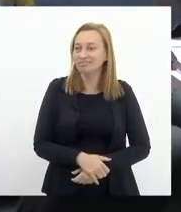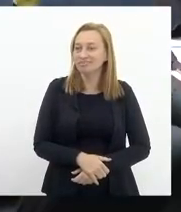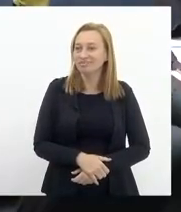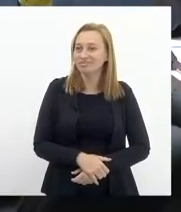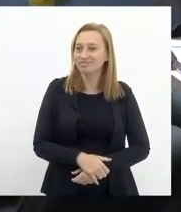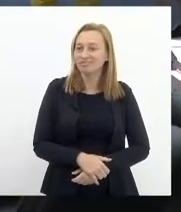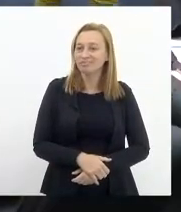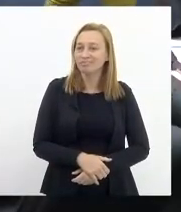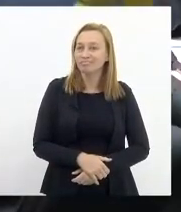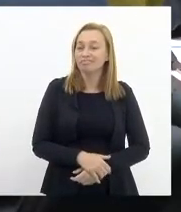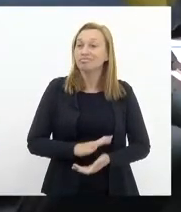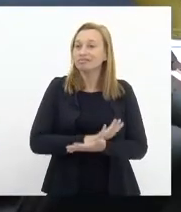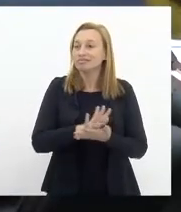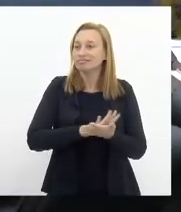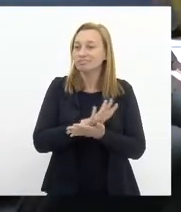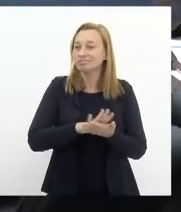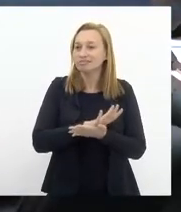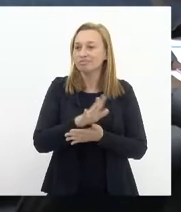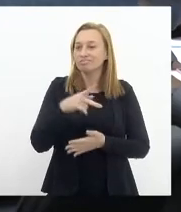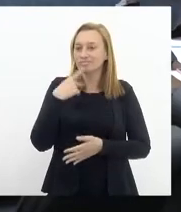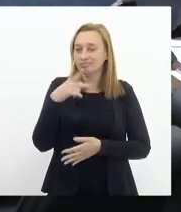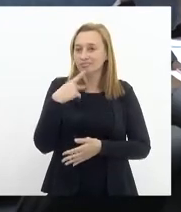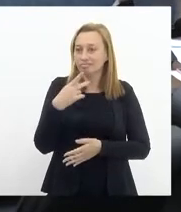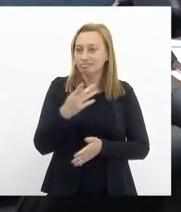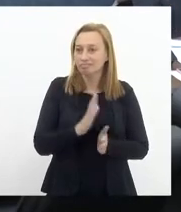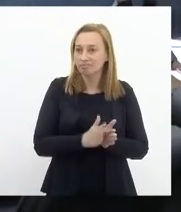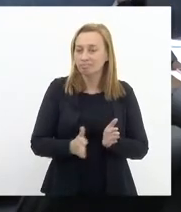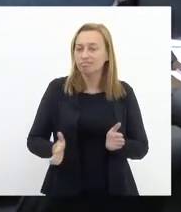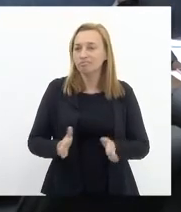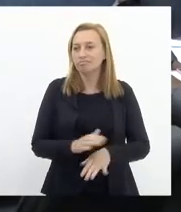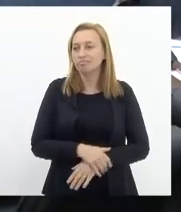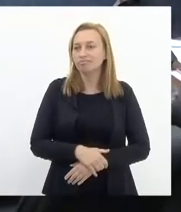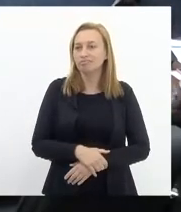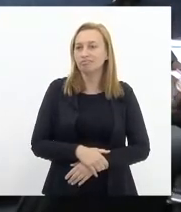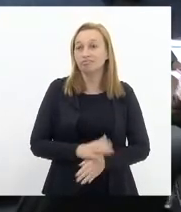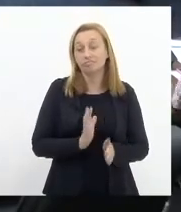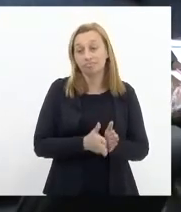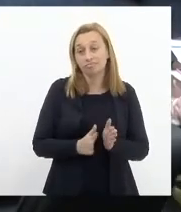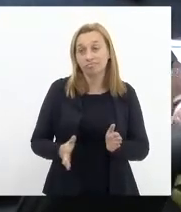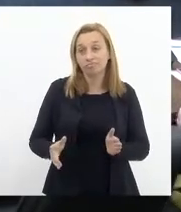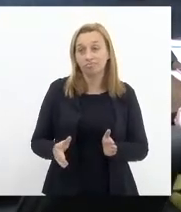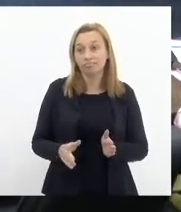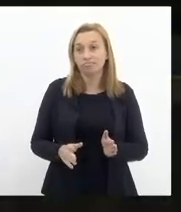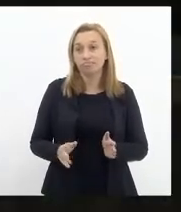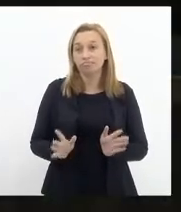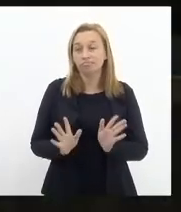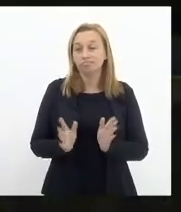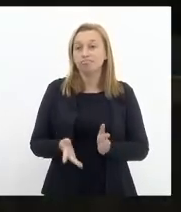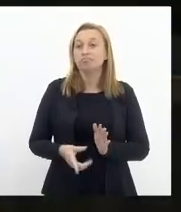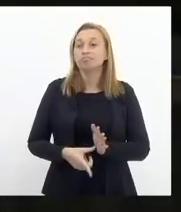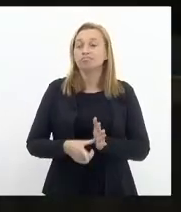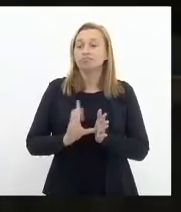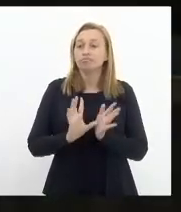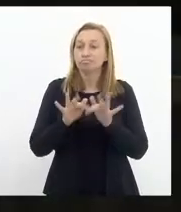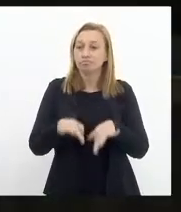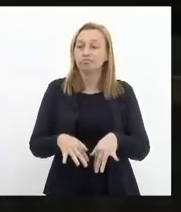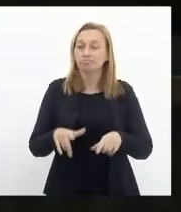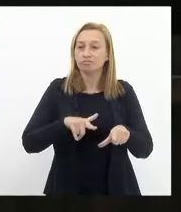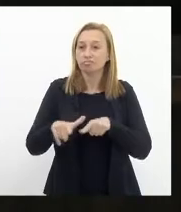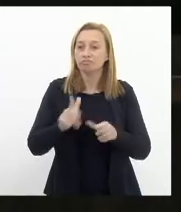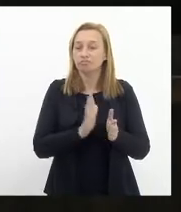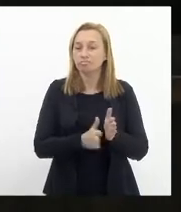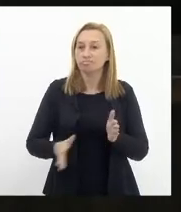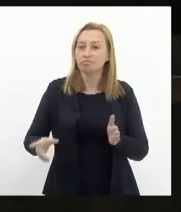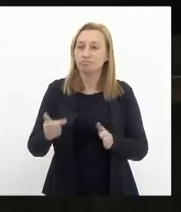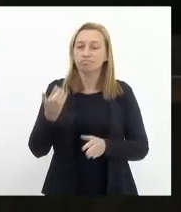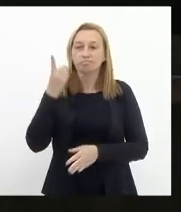nada mais a tratar pela ordem presidente na primeira sessão extraordinária a presença antes de encerrar os trabalhos questão de ódio do